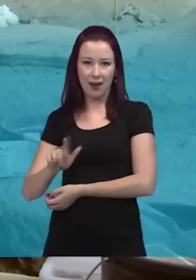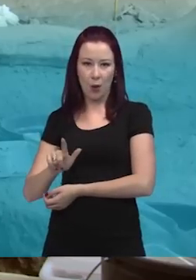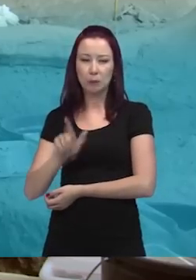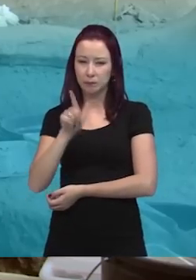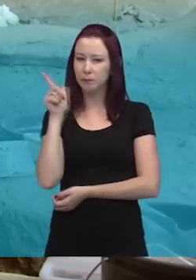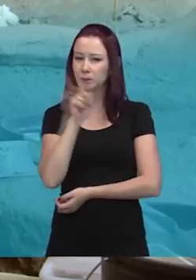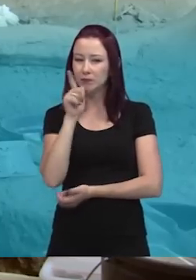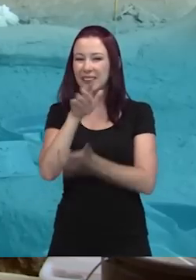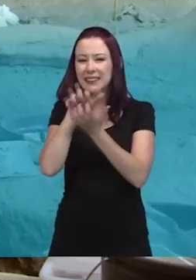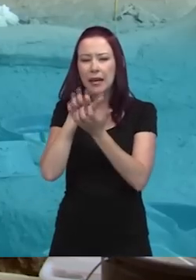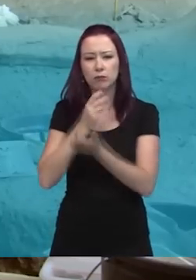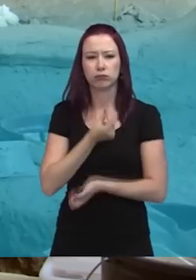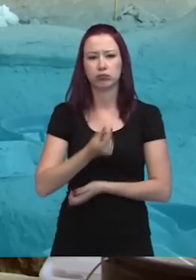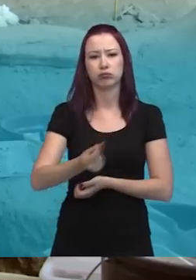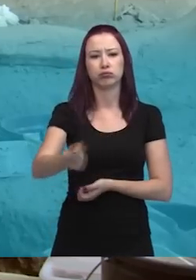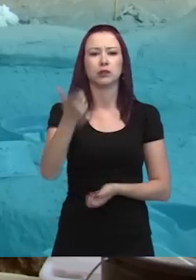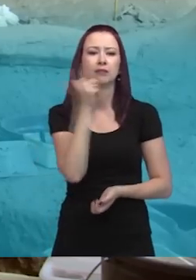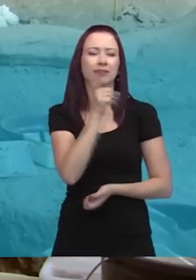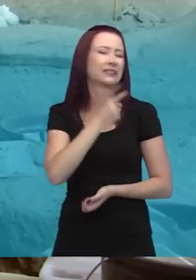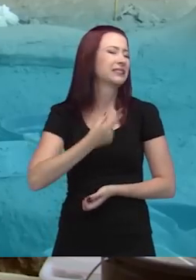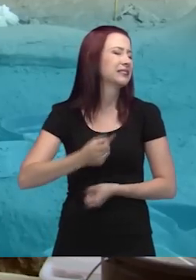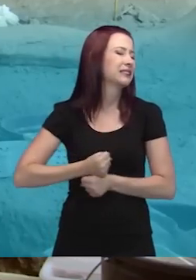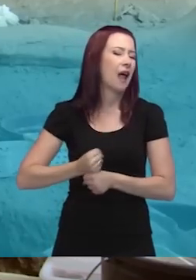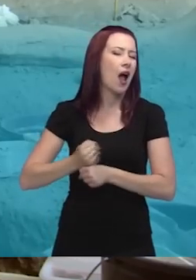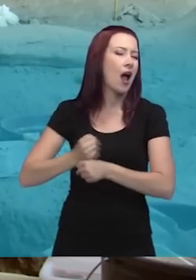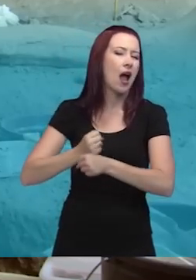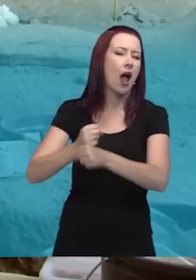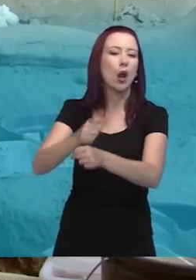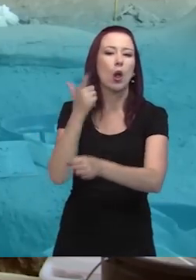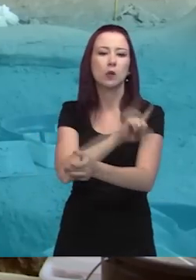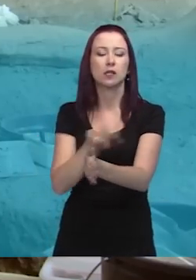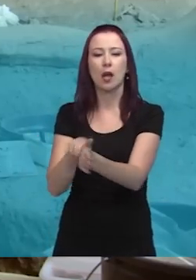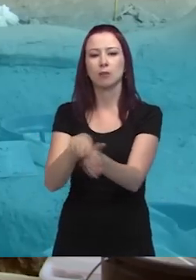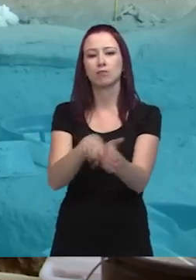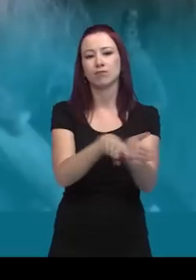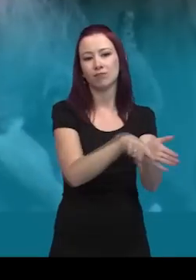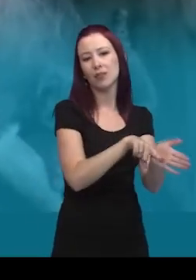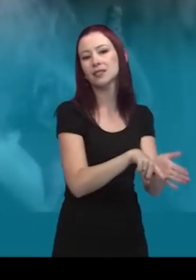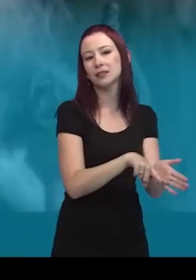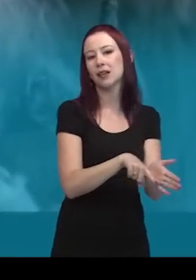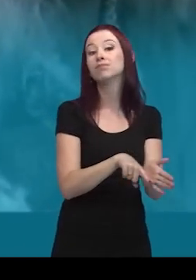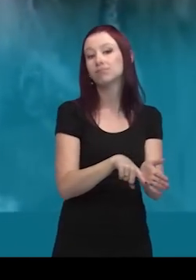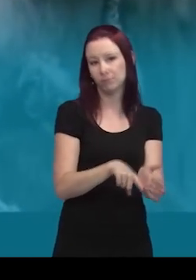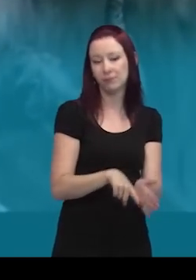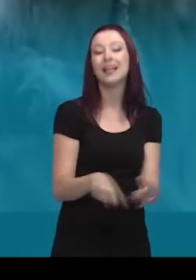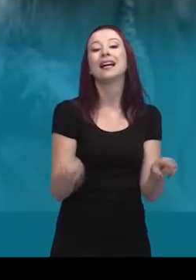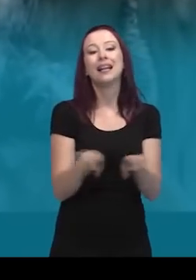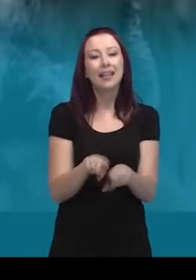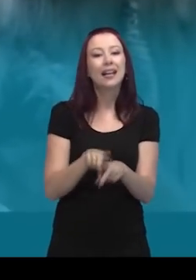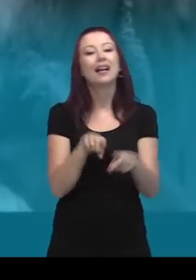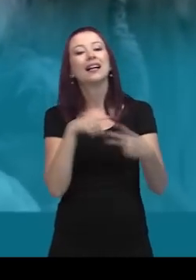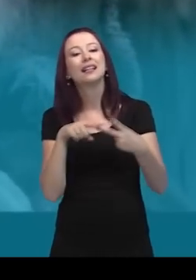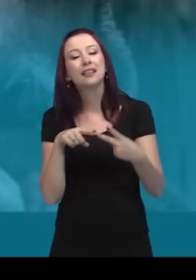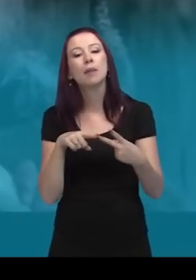resistir ao longo do tempo é a estrutura mais dura do nosso organismo e, consequentemente, a estrutura que vai